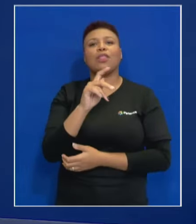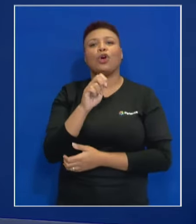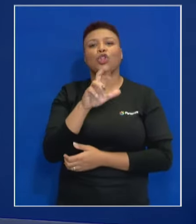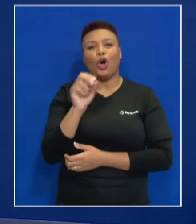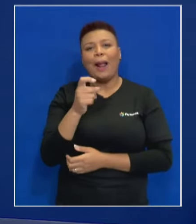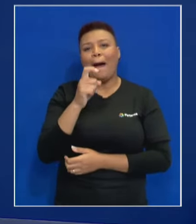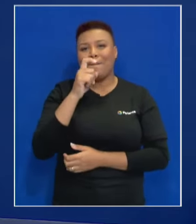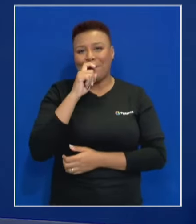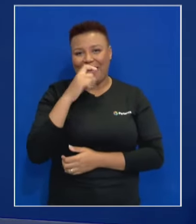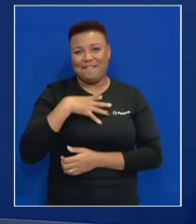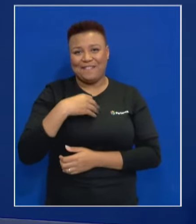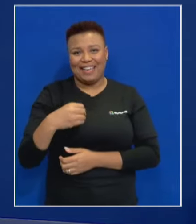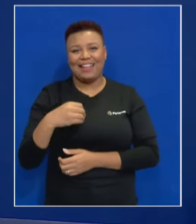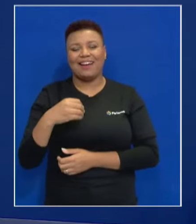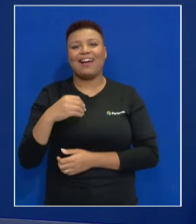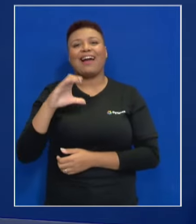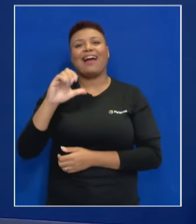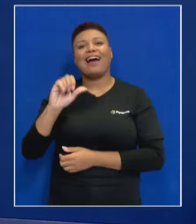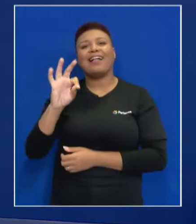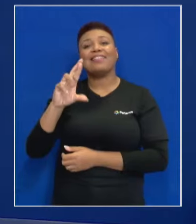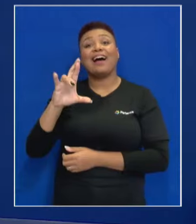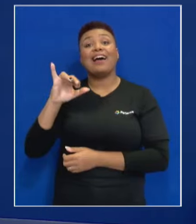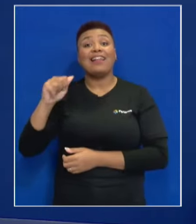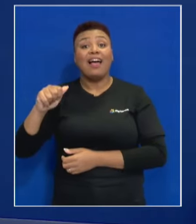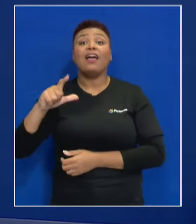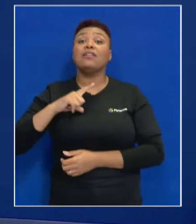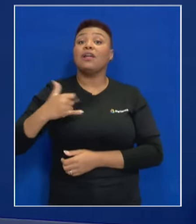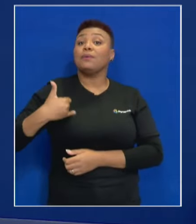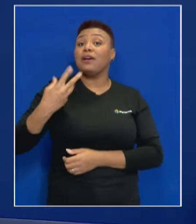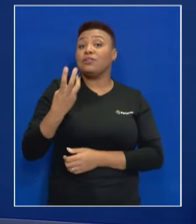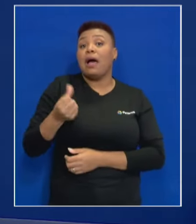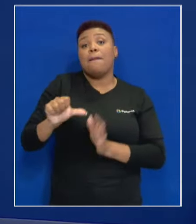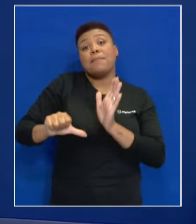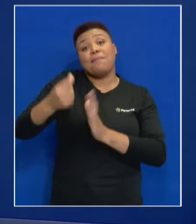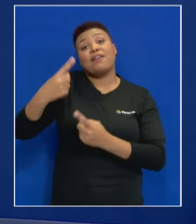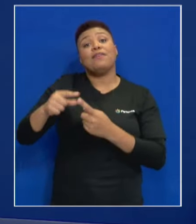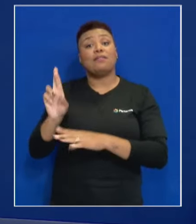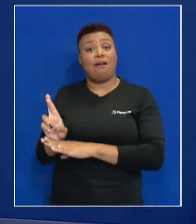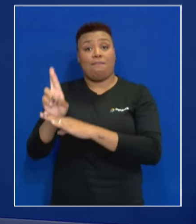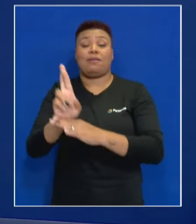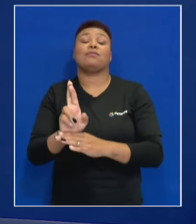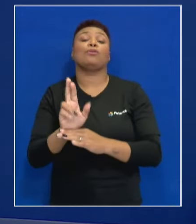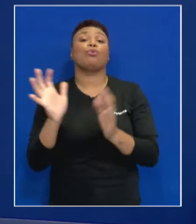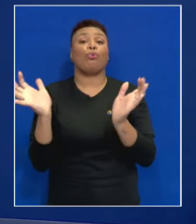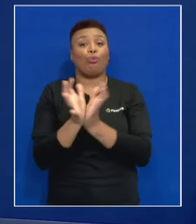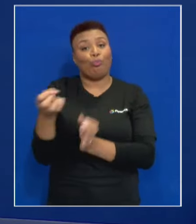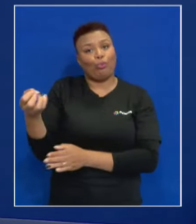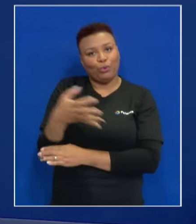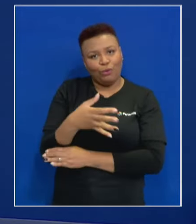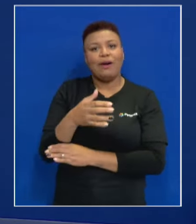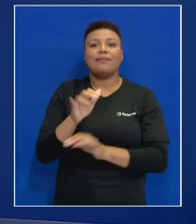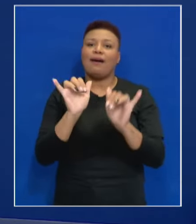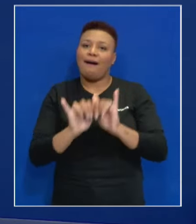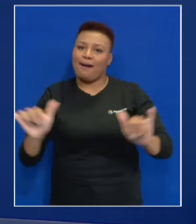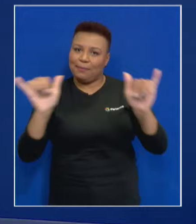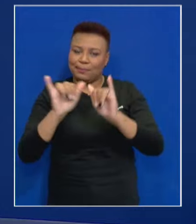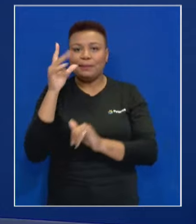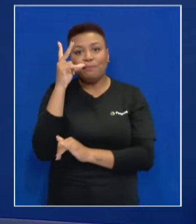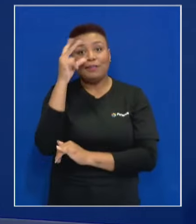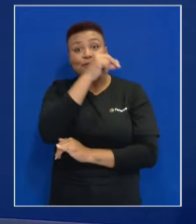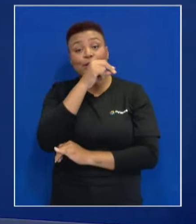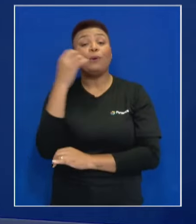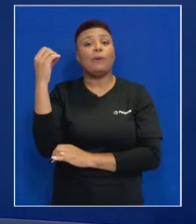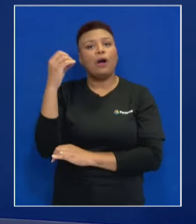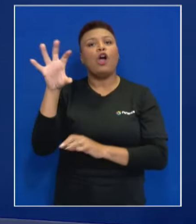menina Catarina. Tenho 36 anos e pela primeira vez estou representando o Partido Novo, então, nessa campanha que se iniciará aí para a Prefeitura de Porto Alegre.